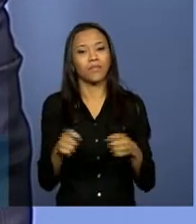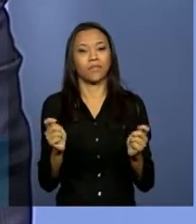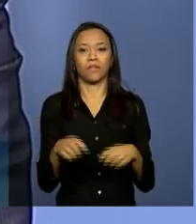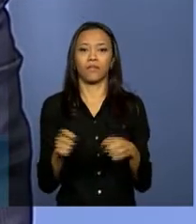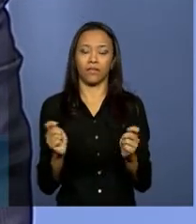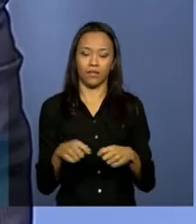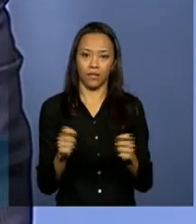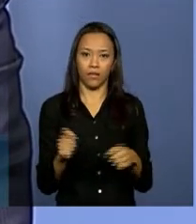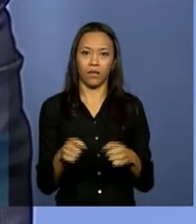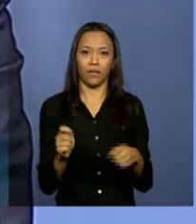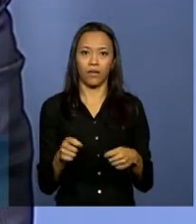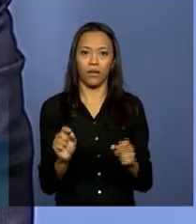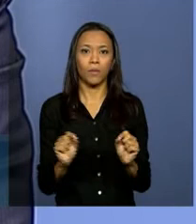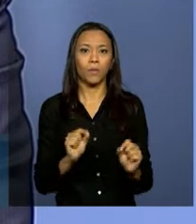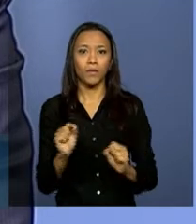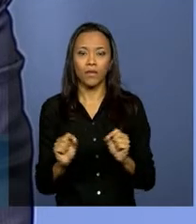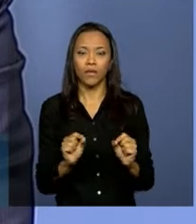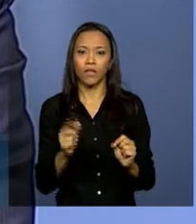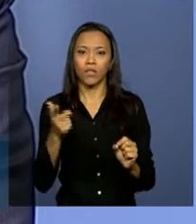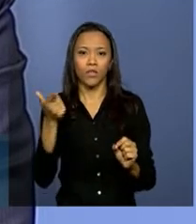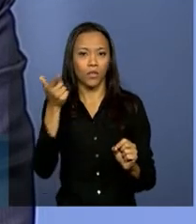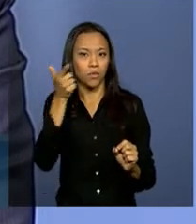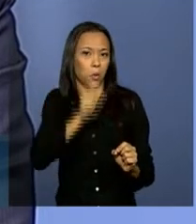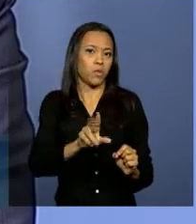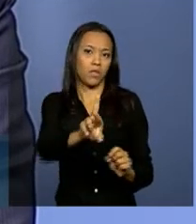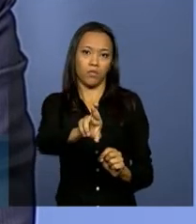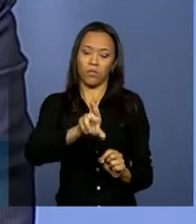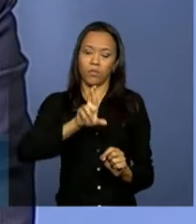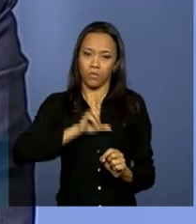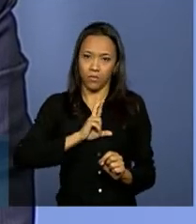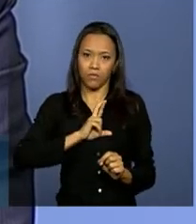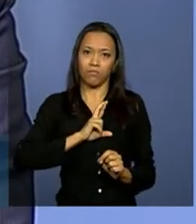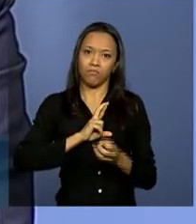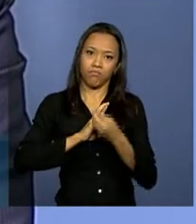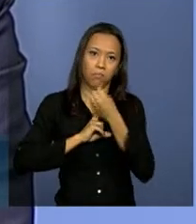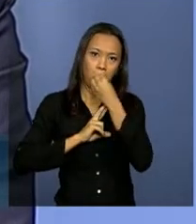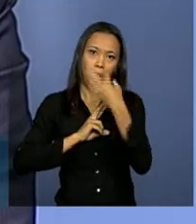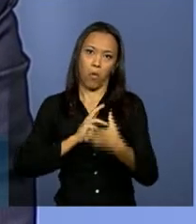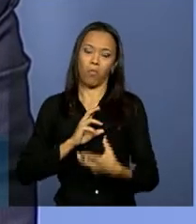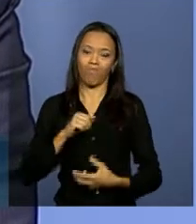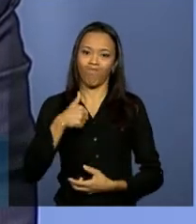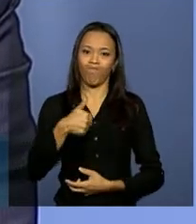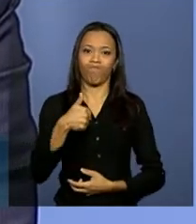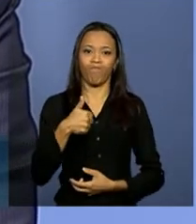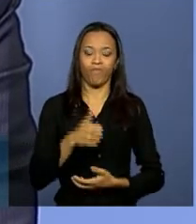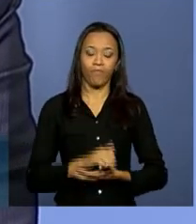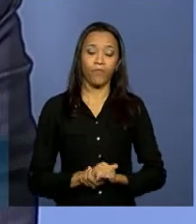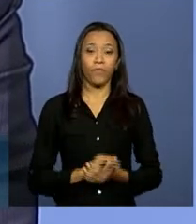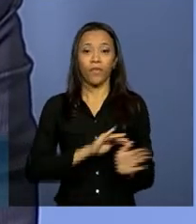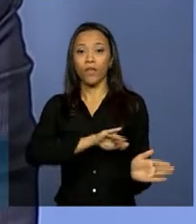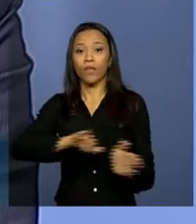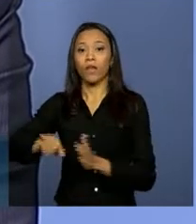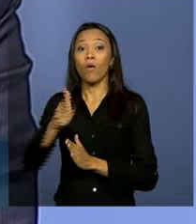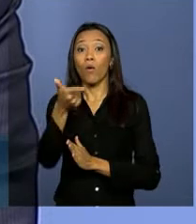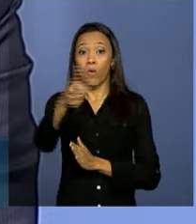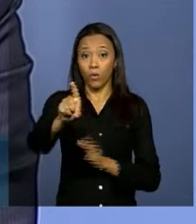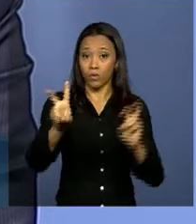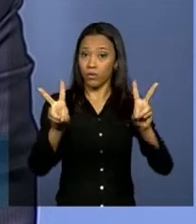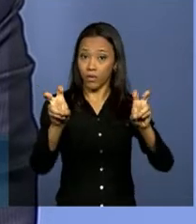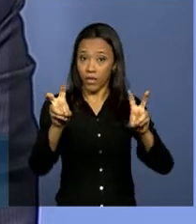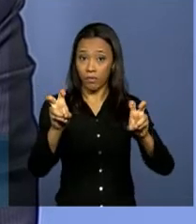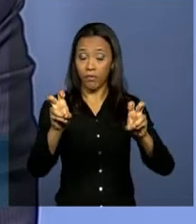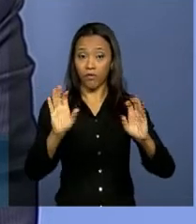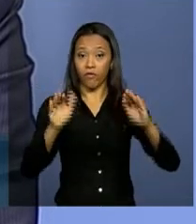que tenhamos aí um resultado desejável. Com relação às questões ligadas à